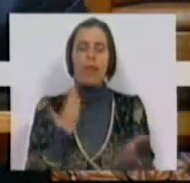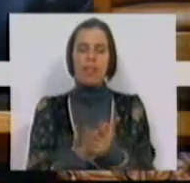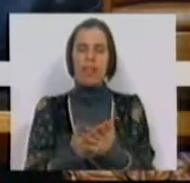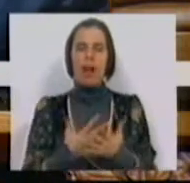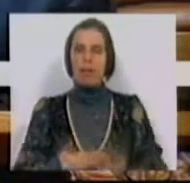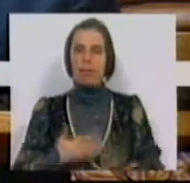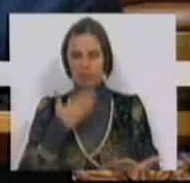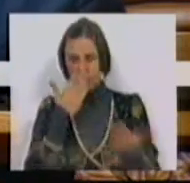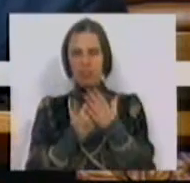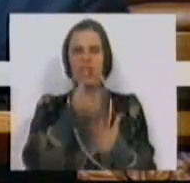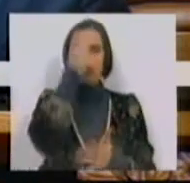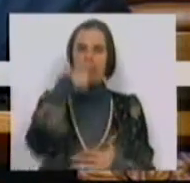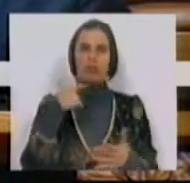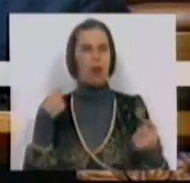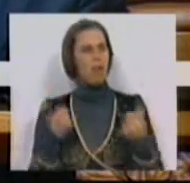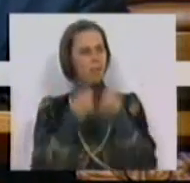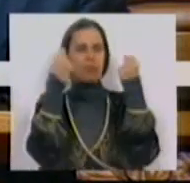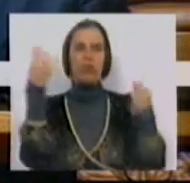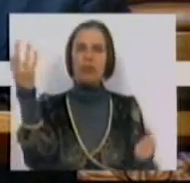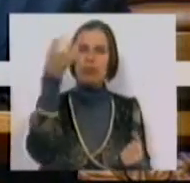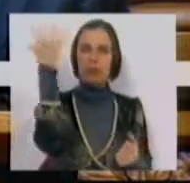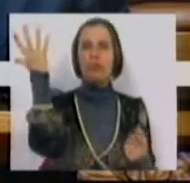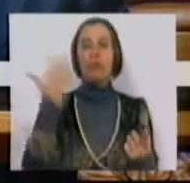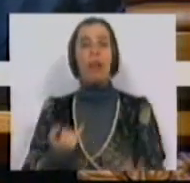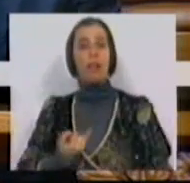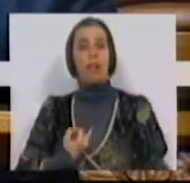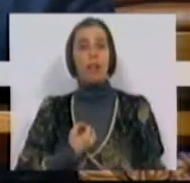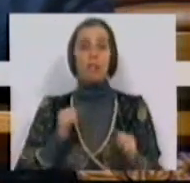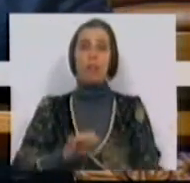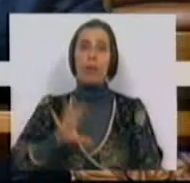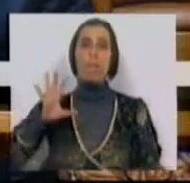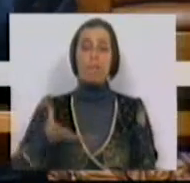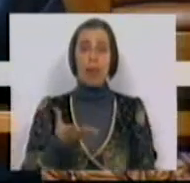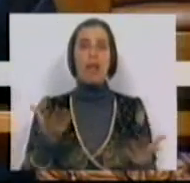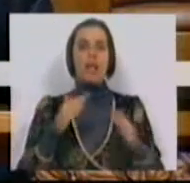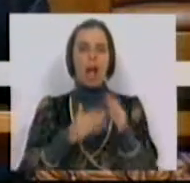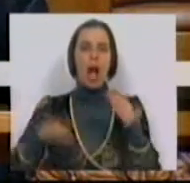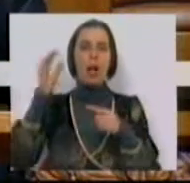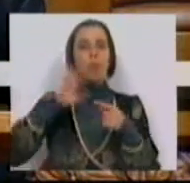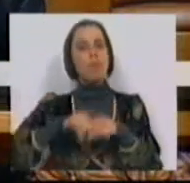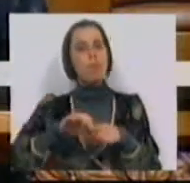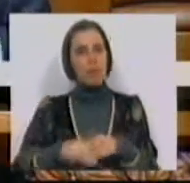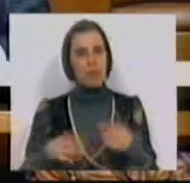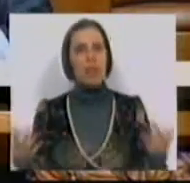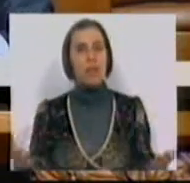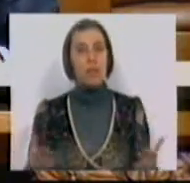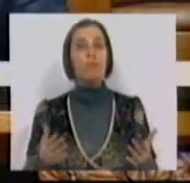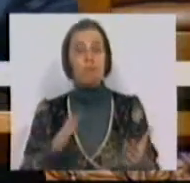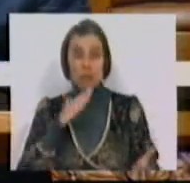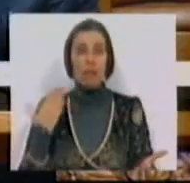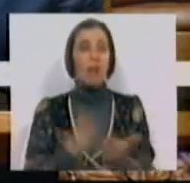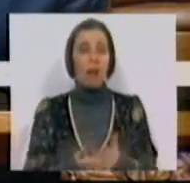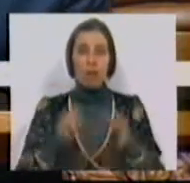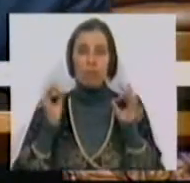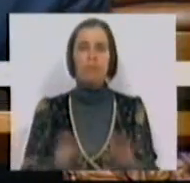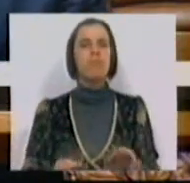uma afronta à história, à cultura e à identidade do país e da região do Alto Minho em particular. Constitui